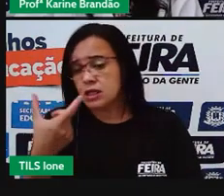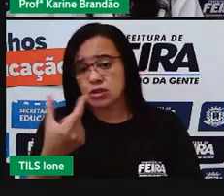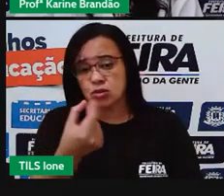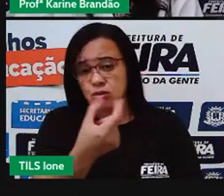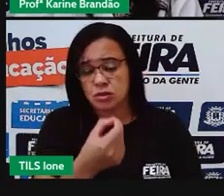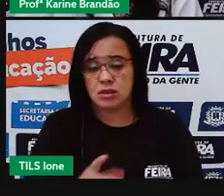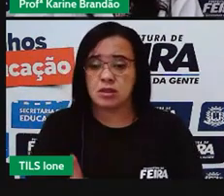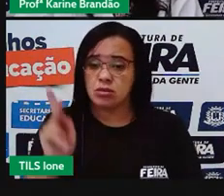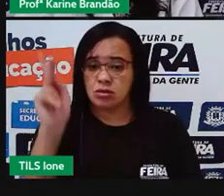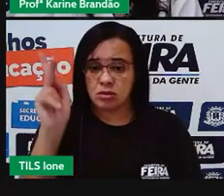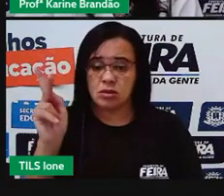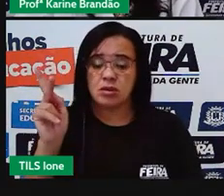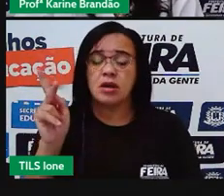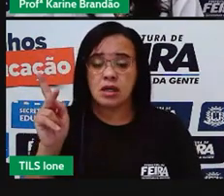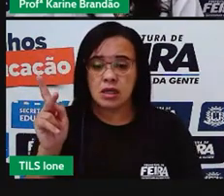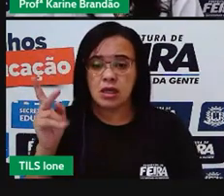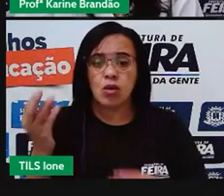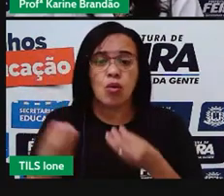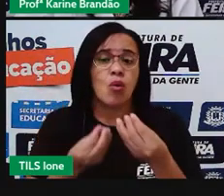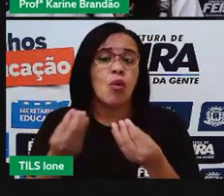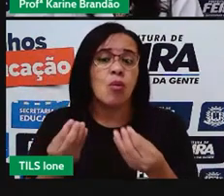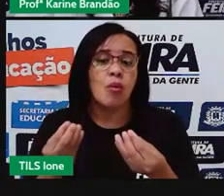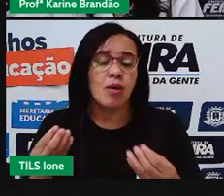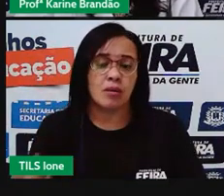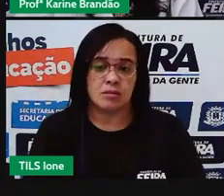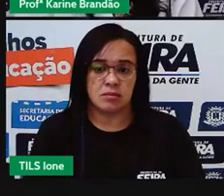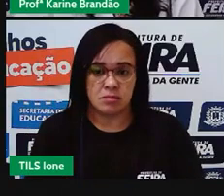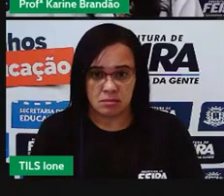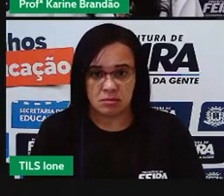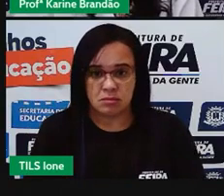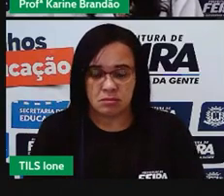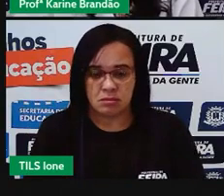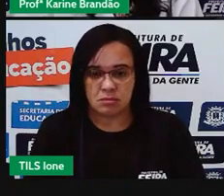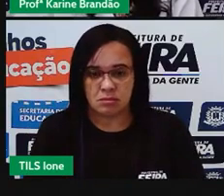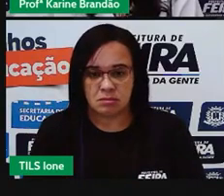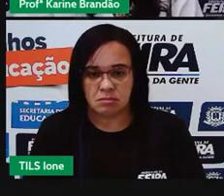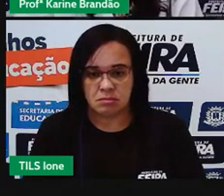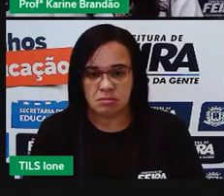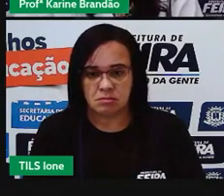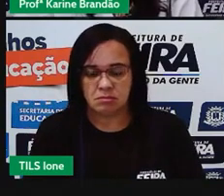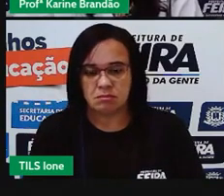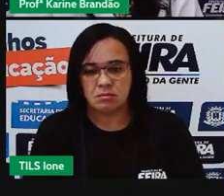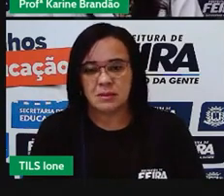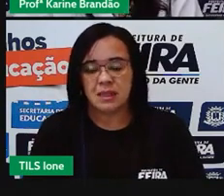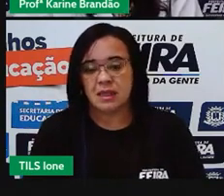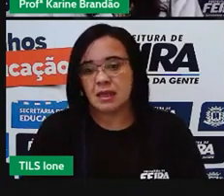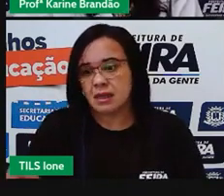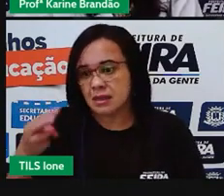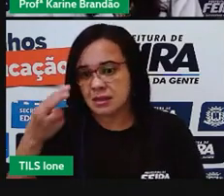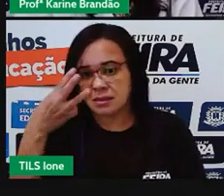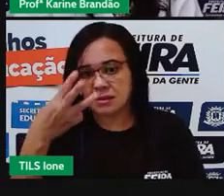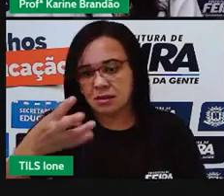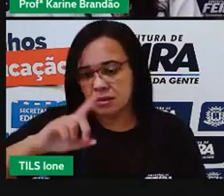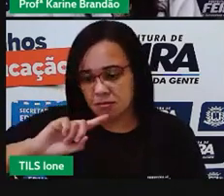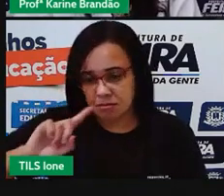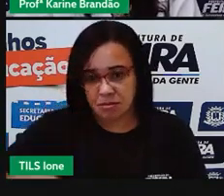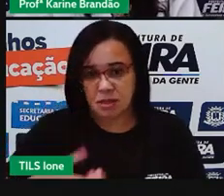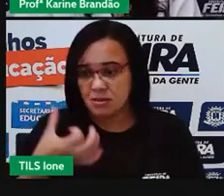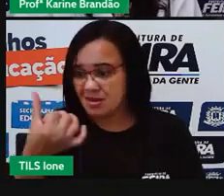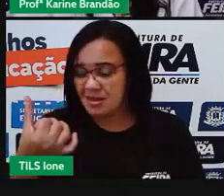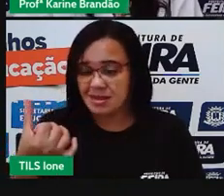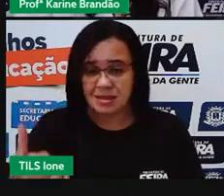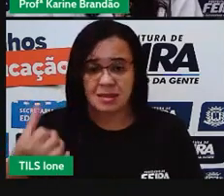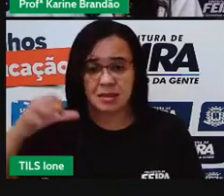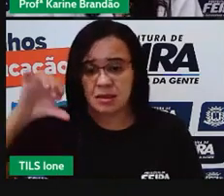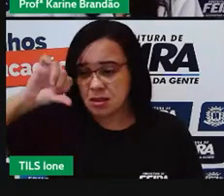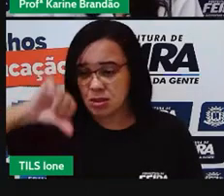um boi, vamos pensar assim, tem um gasto de 3.069 milhões de litros de água.